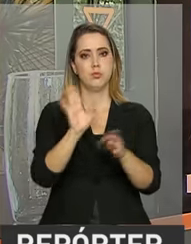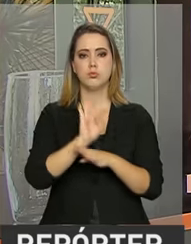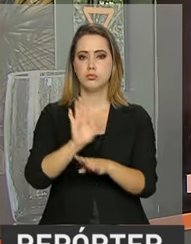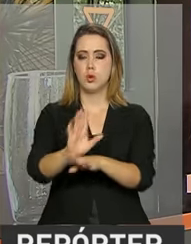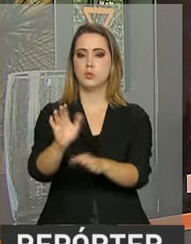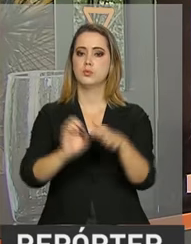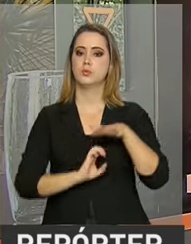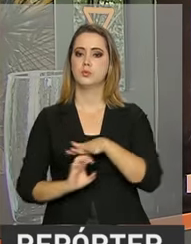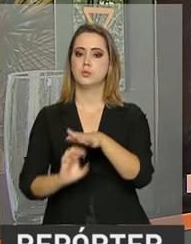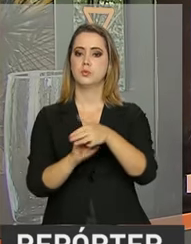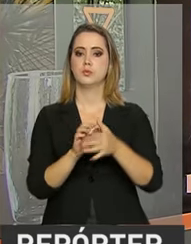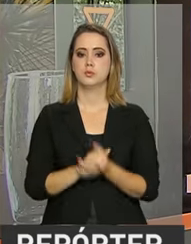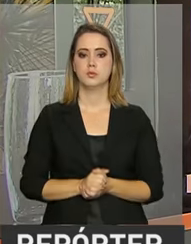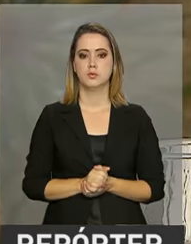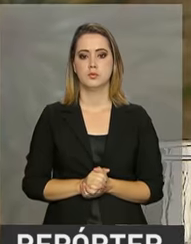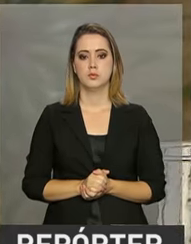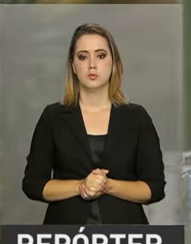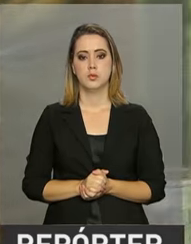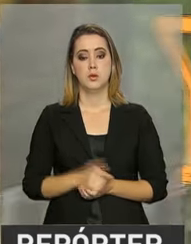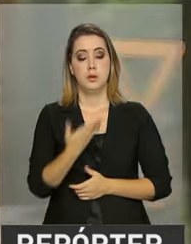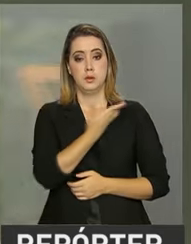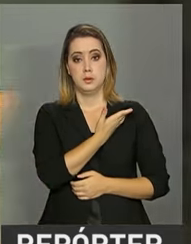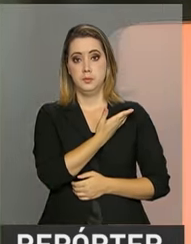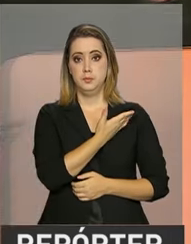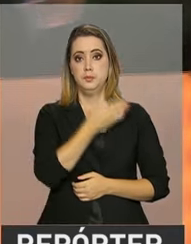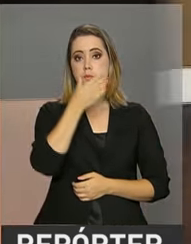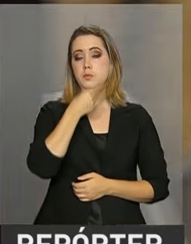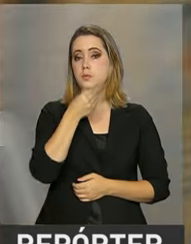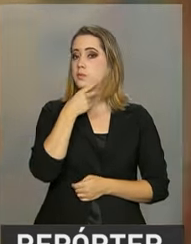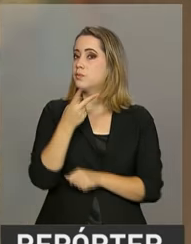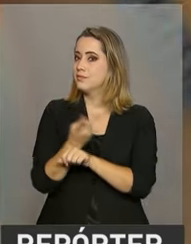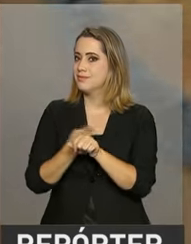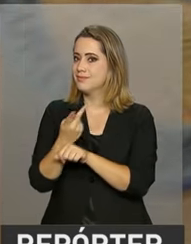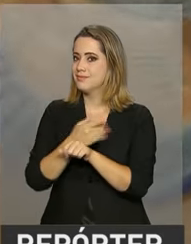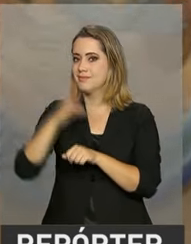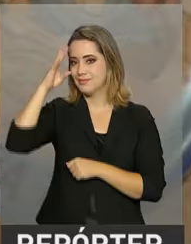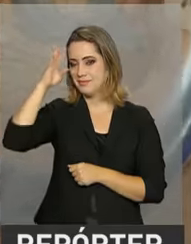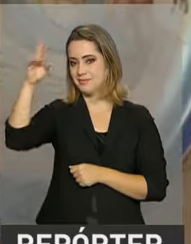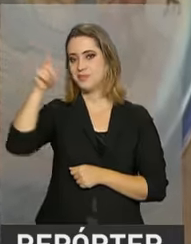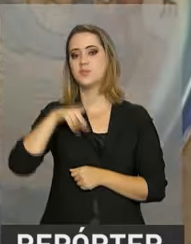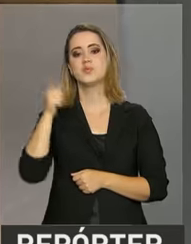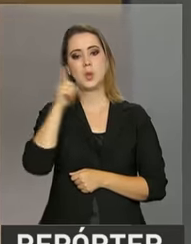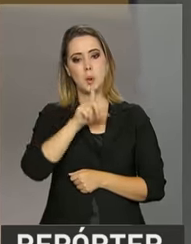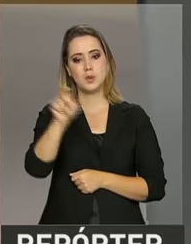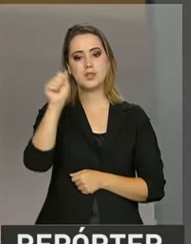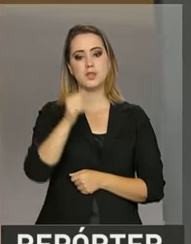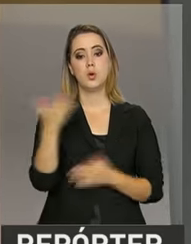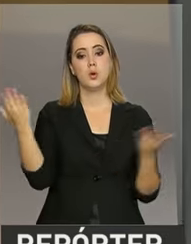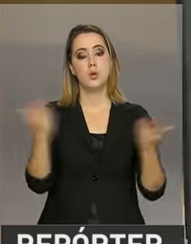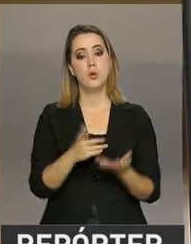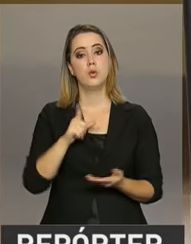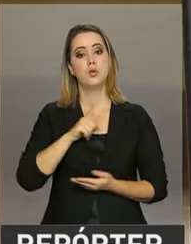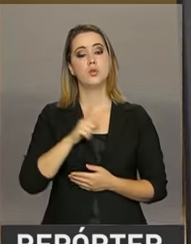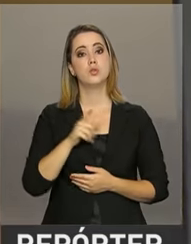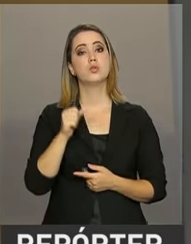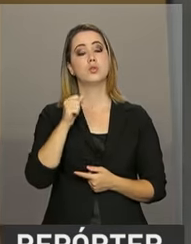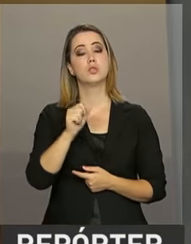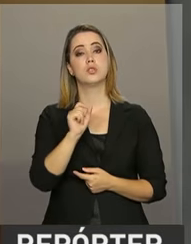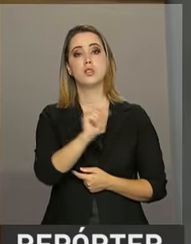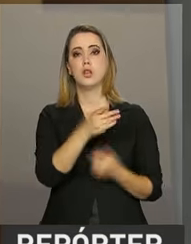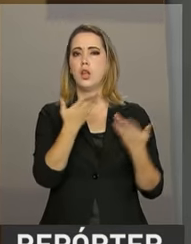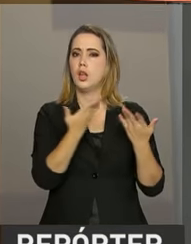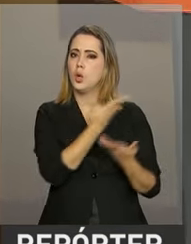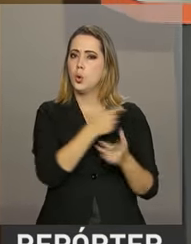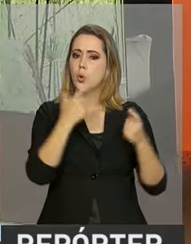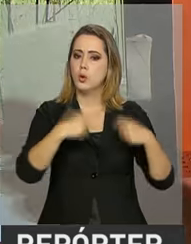Quem não quer ter seu próprio negócio? Marcelo foi em busca desse sonho e conseguiu. Hoje ele é dono da Autobar, uma